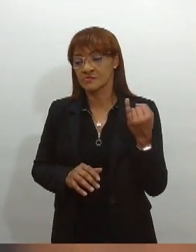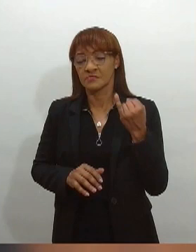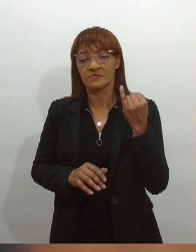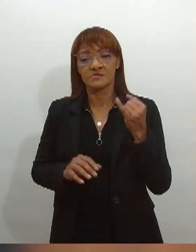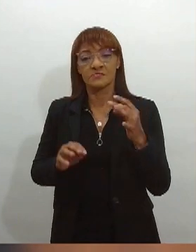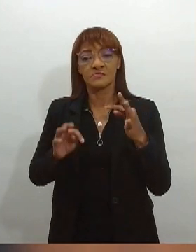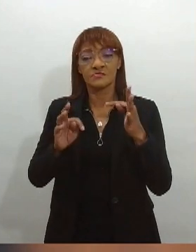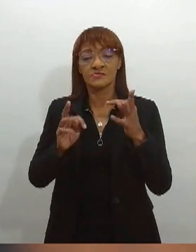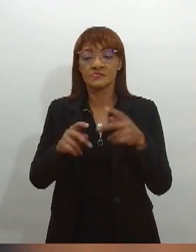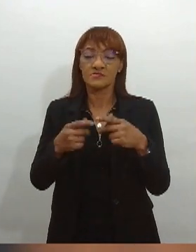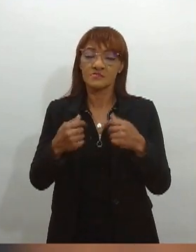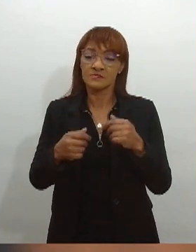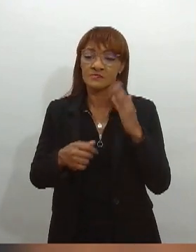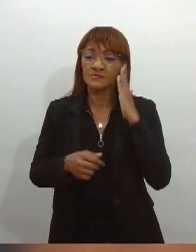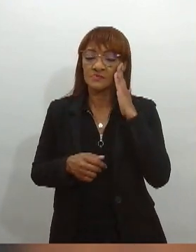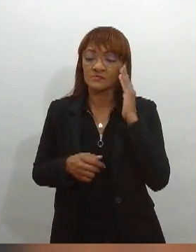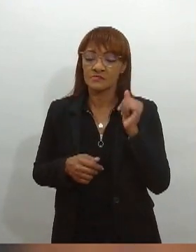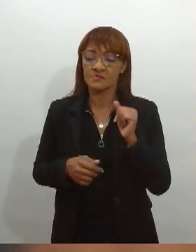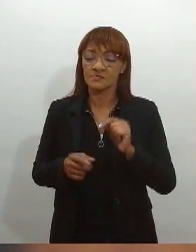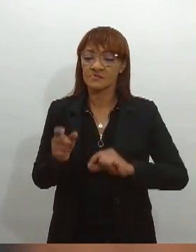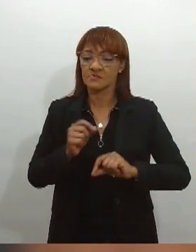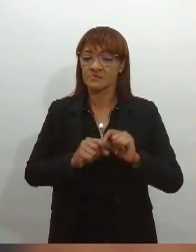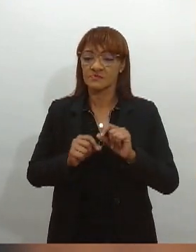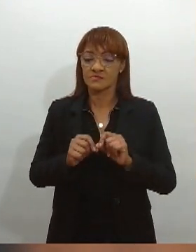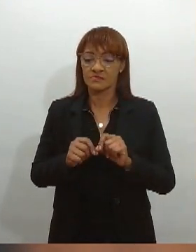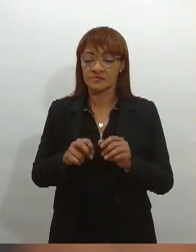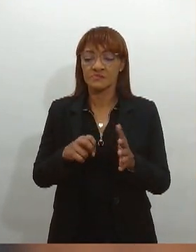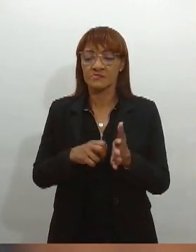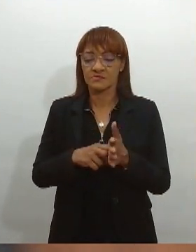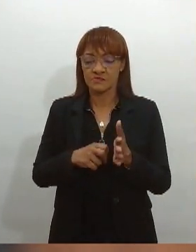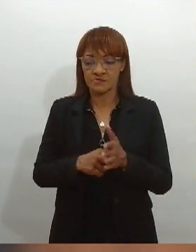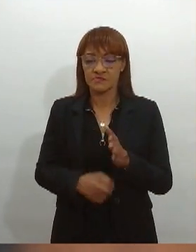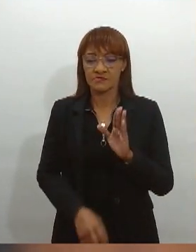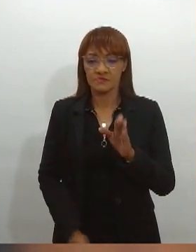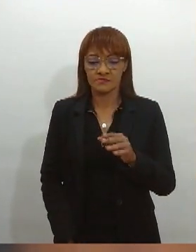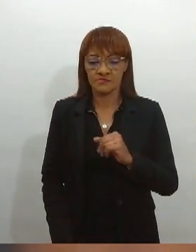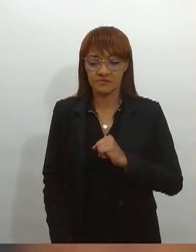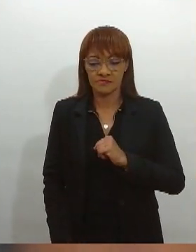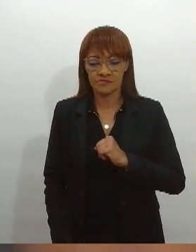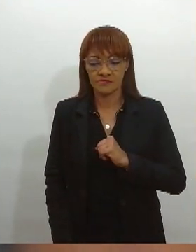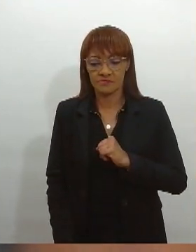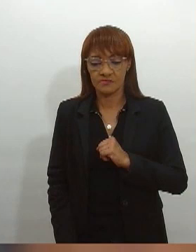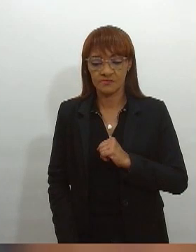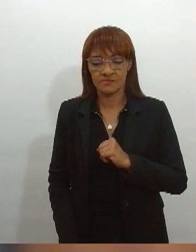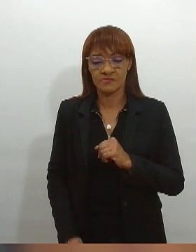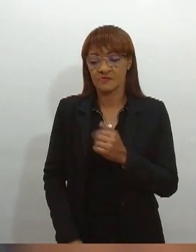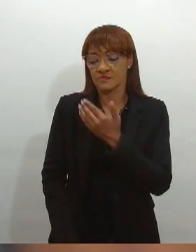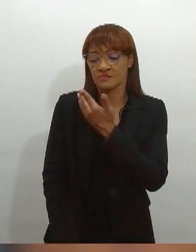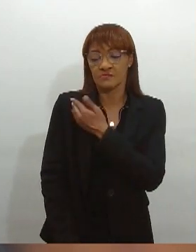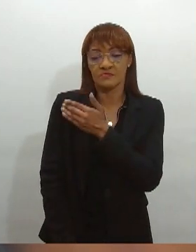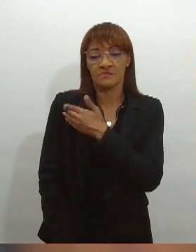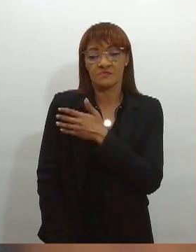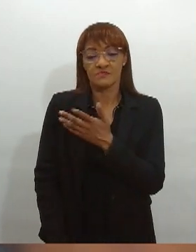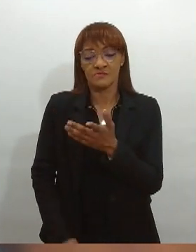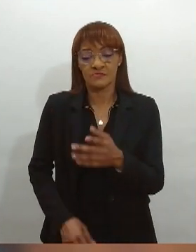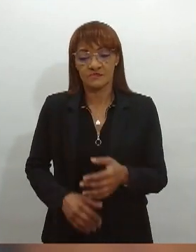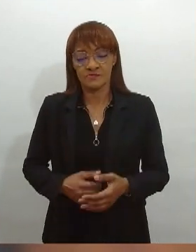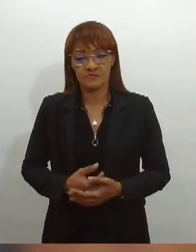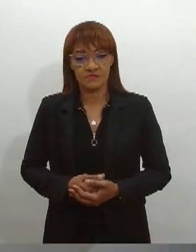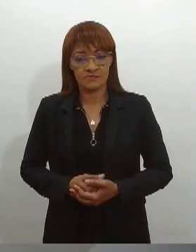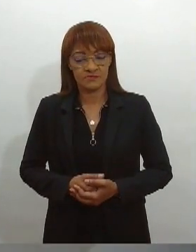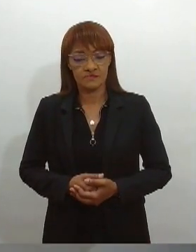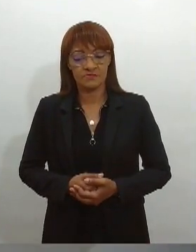há penalidade para quem comete atitudes ou condutas discriminatórias mesmo. Isso mesmo, E esses